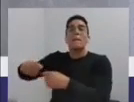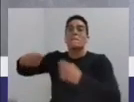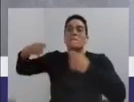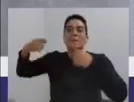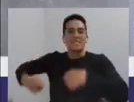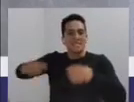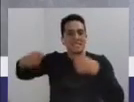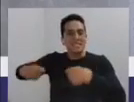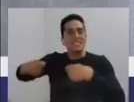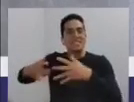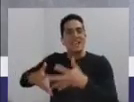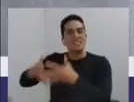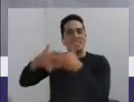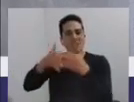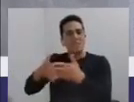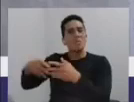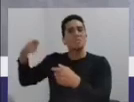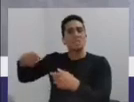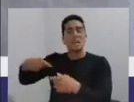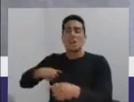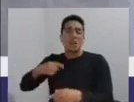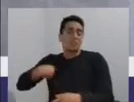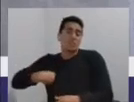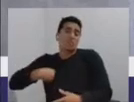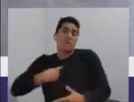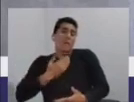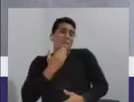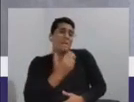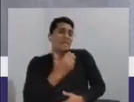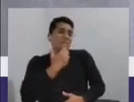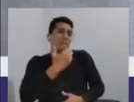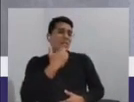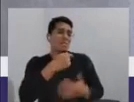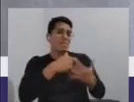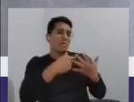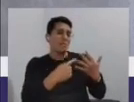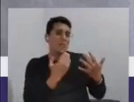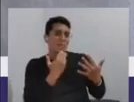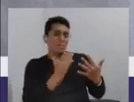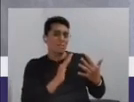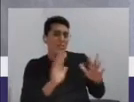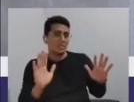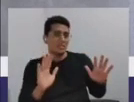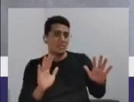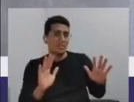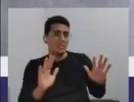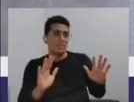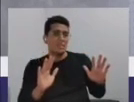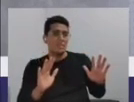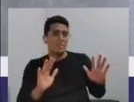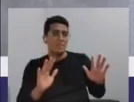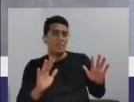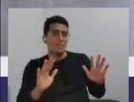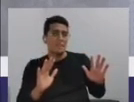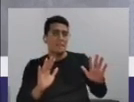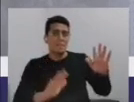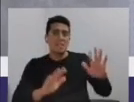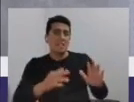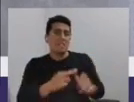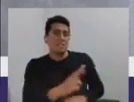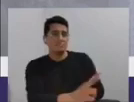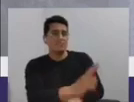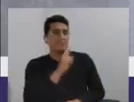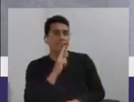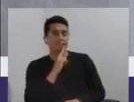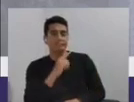E a gente só vai pedindo, pedindo, pedindo, e não tem. E o vereador Sargento Laudo